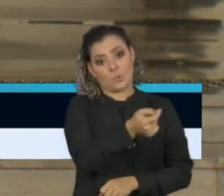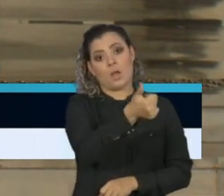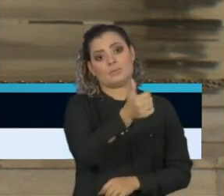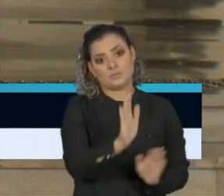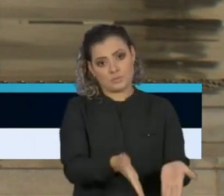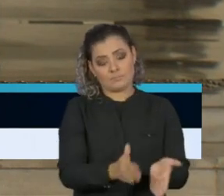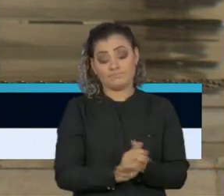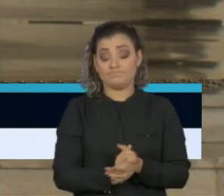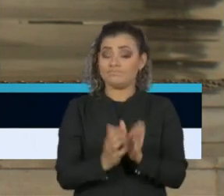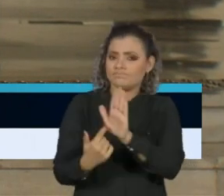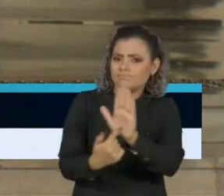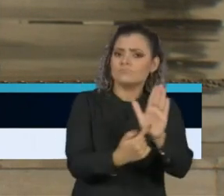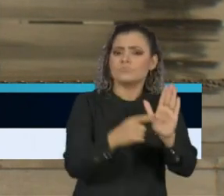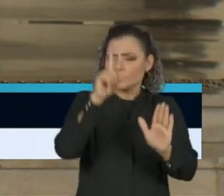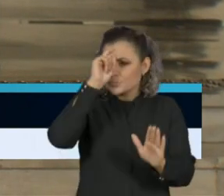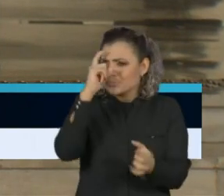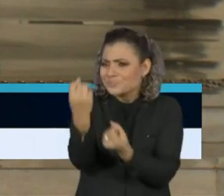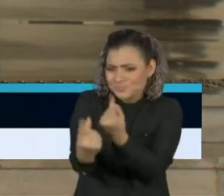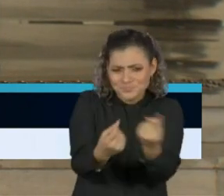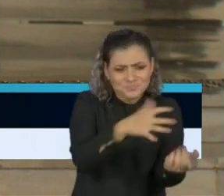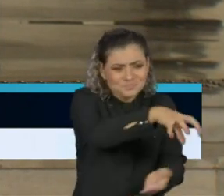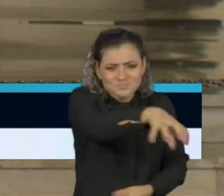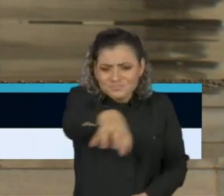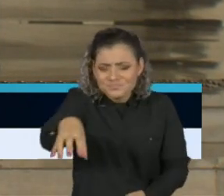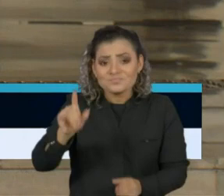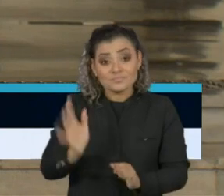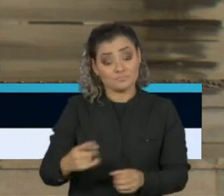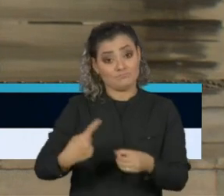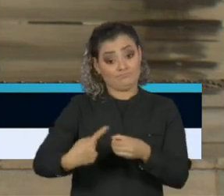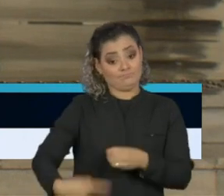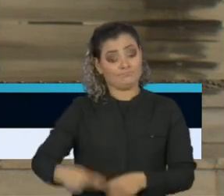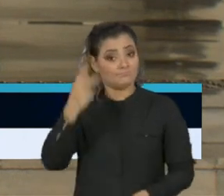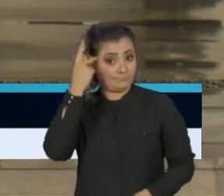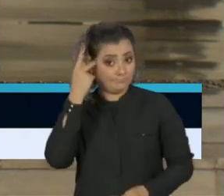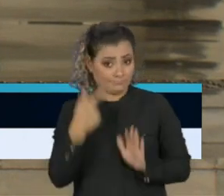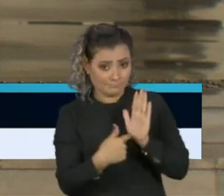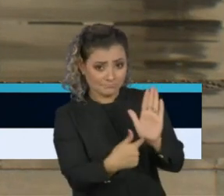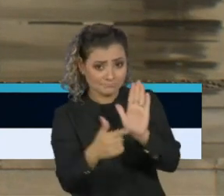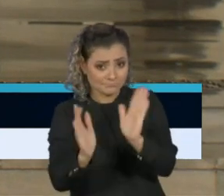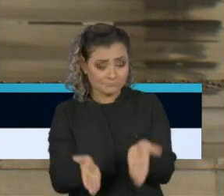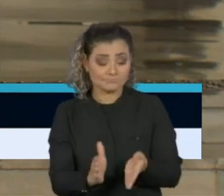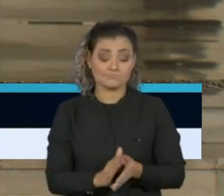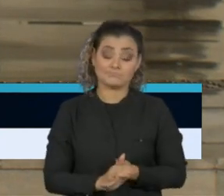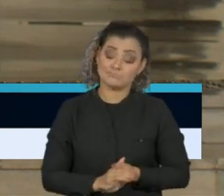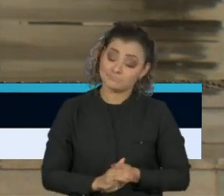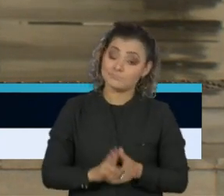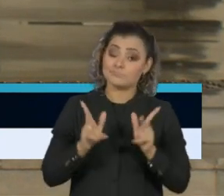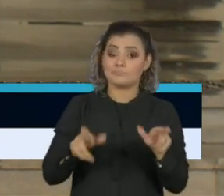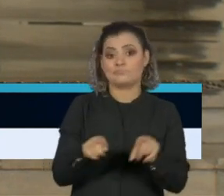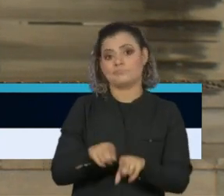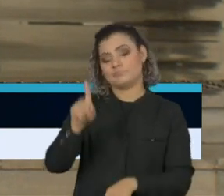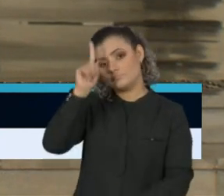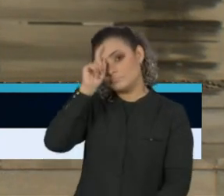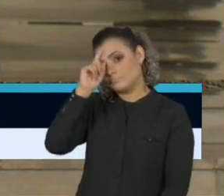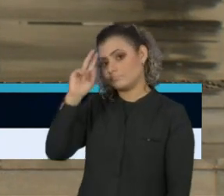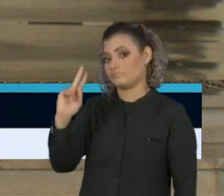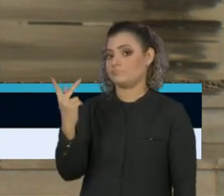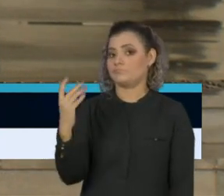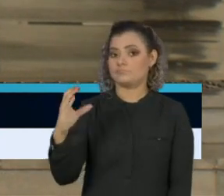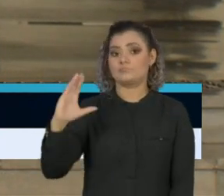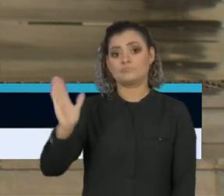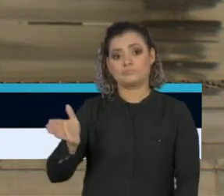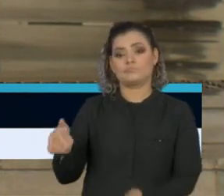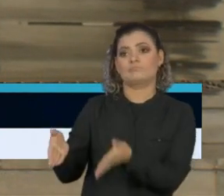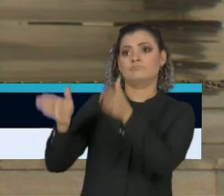em hospitais, em alguns hospitais do município de São Paulo, como o Hospital das Clínicas, que já